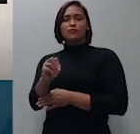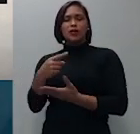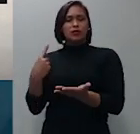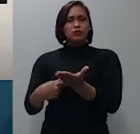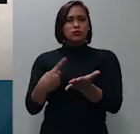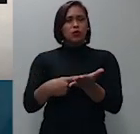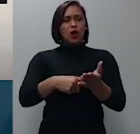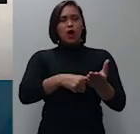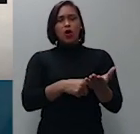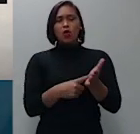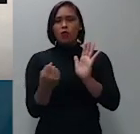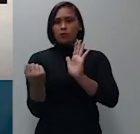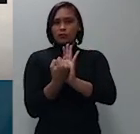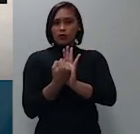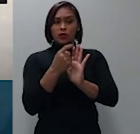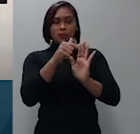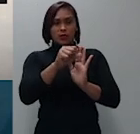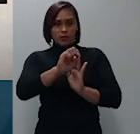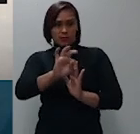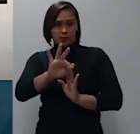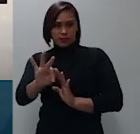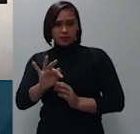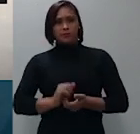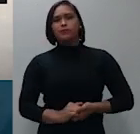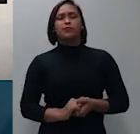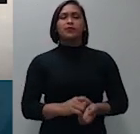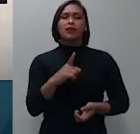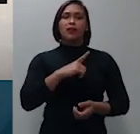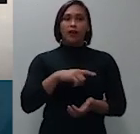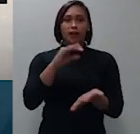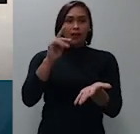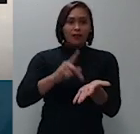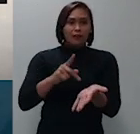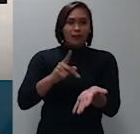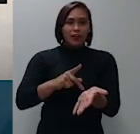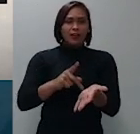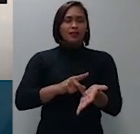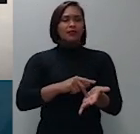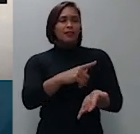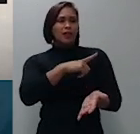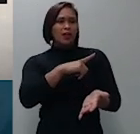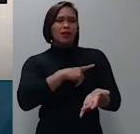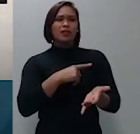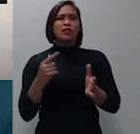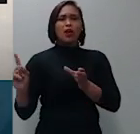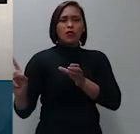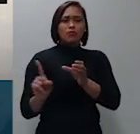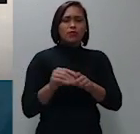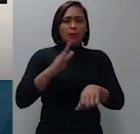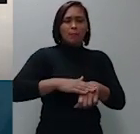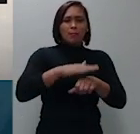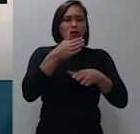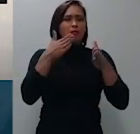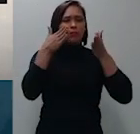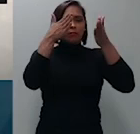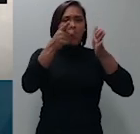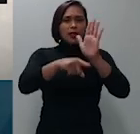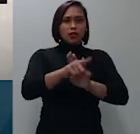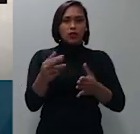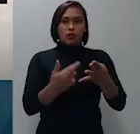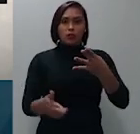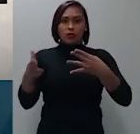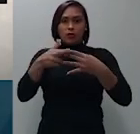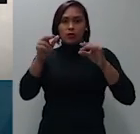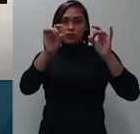pelo Supremo tem que realmente se trata de fato que impede a análise do mérito do recurso especial com efeito as